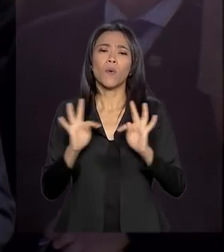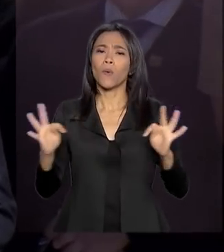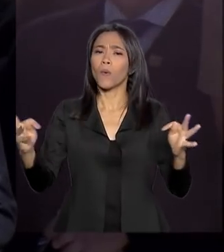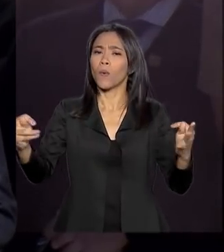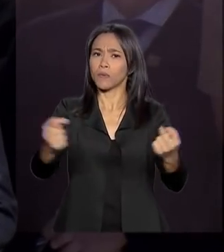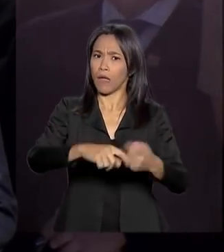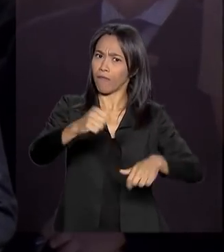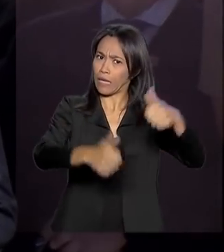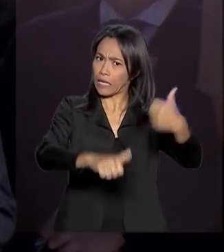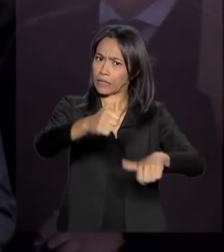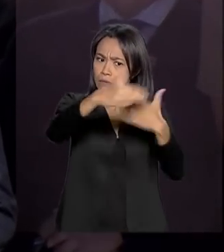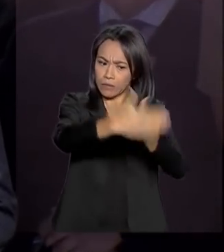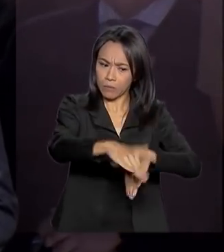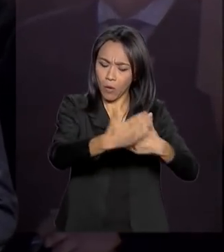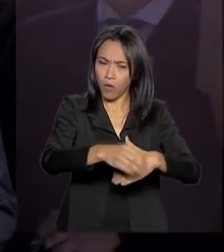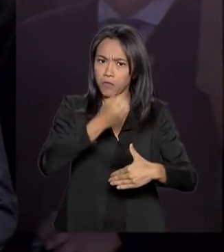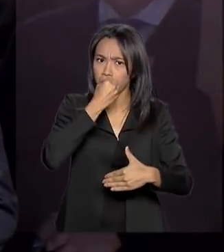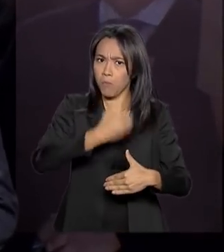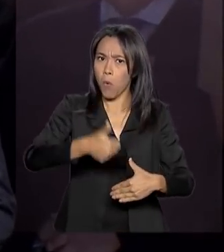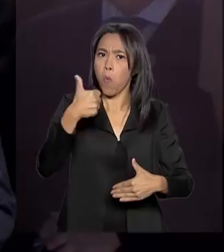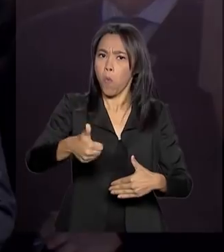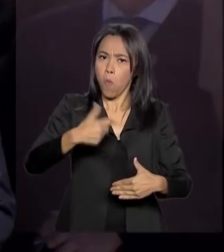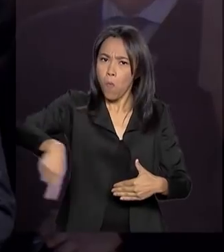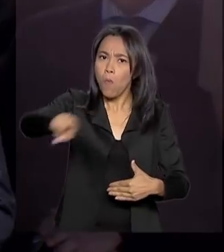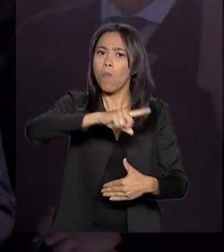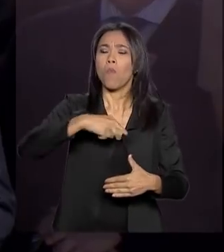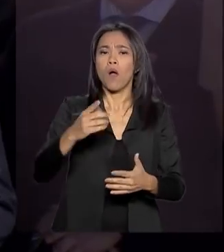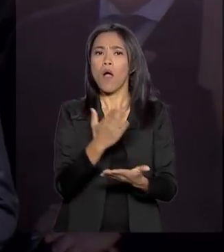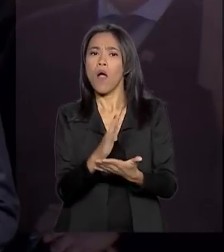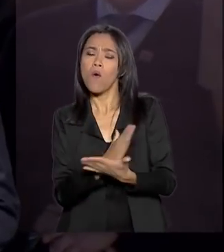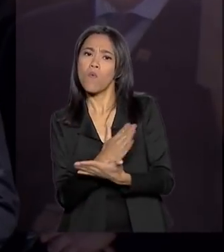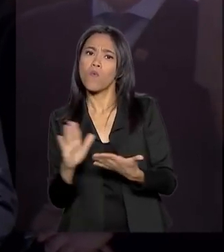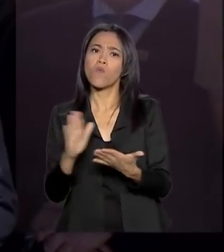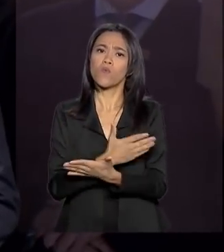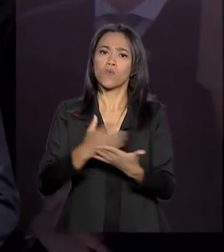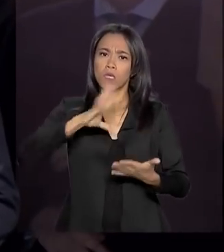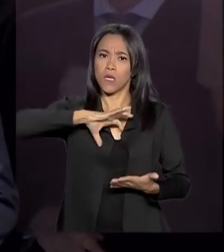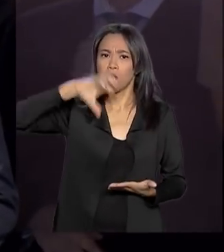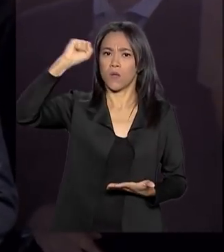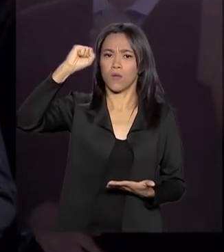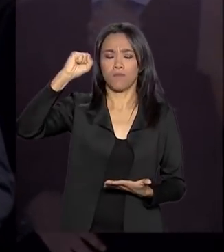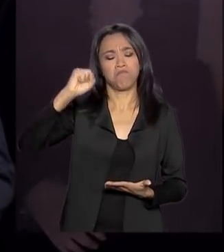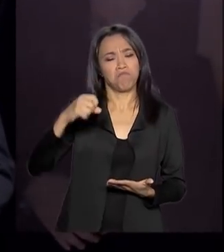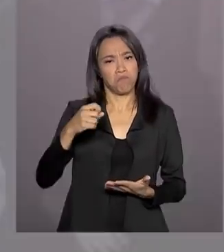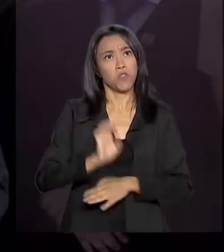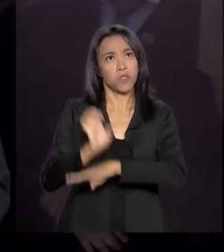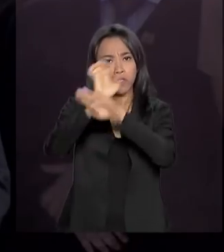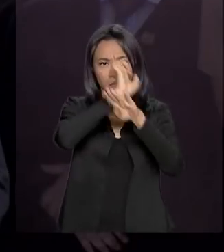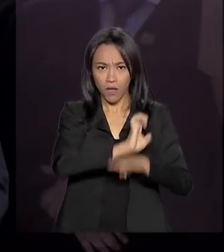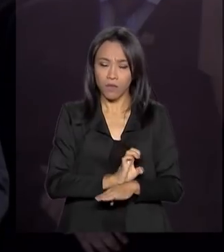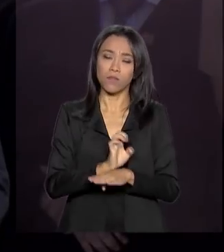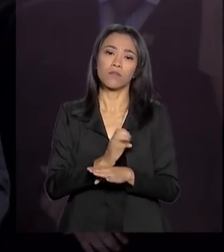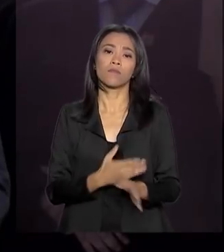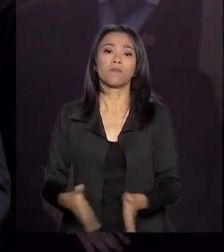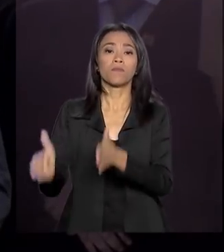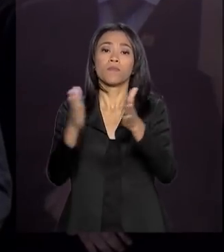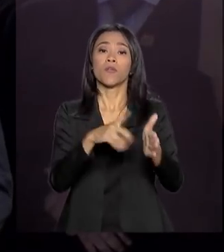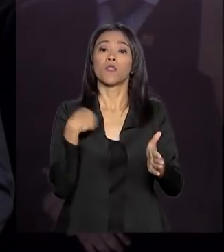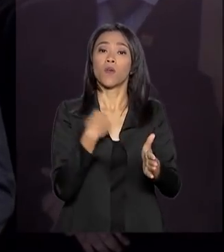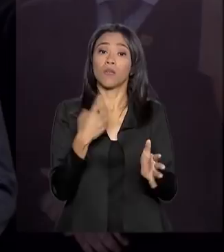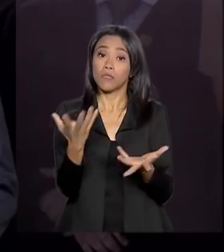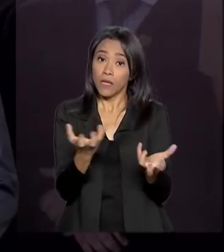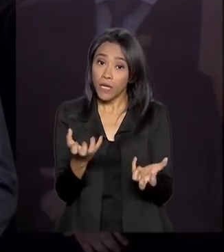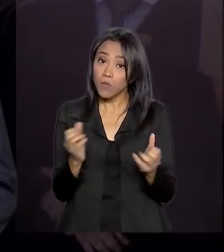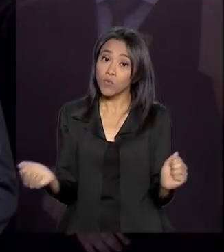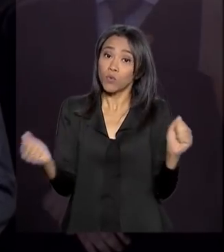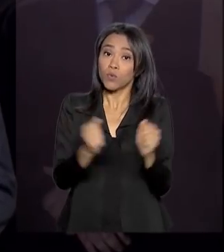avaliações da educação básica, algumas liderando o ranking nos Estados. Pretendemos, junto ao Ministério